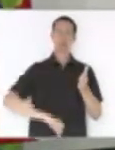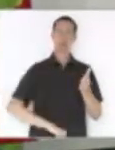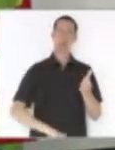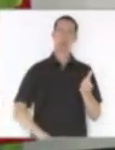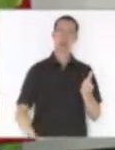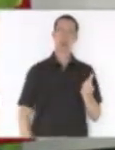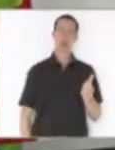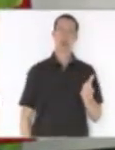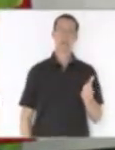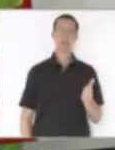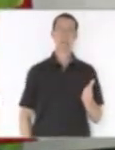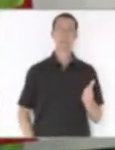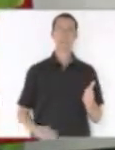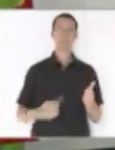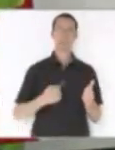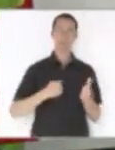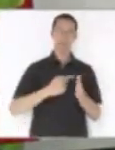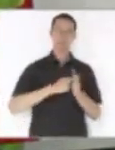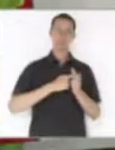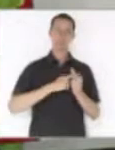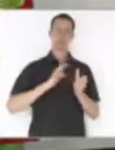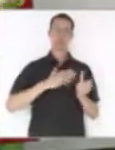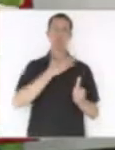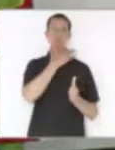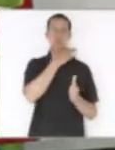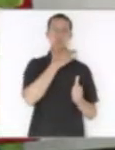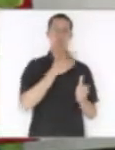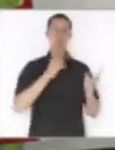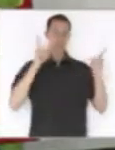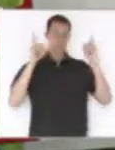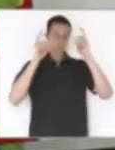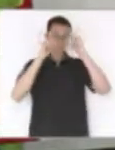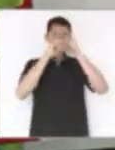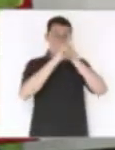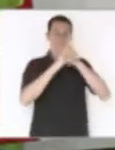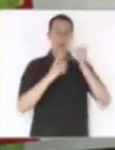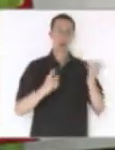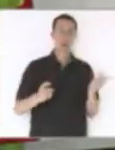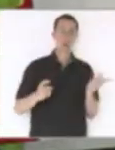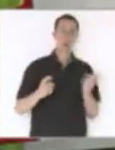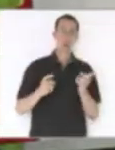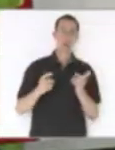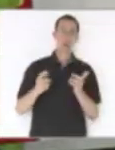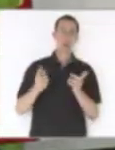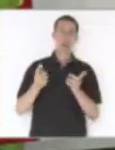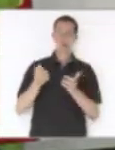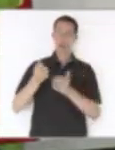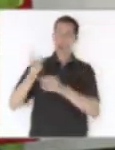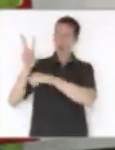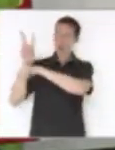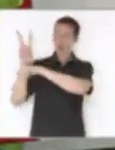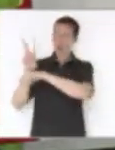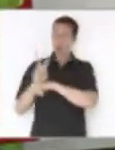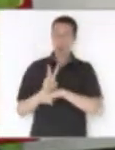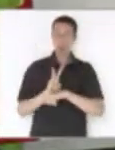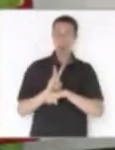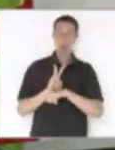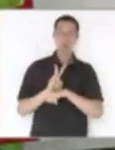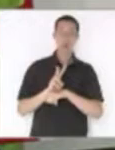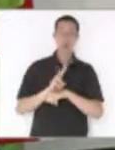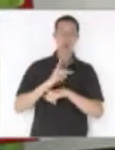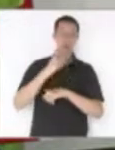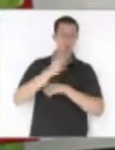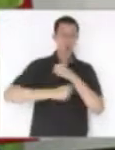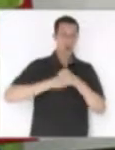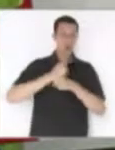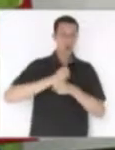emprestado, se eu já estou mal, estou com dificuldades, vou tomar o dinheiro emprestado para começar a pagar daqui a